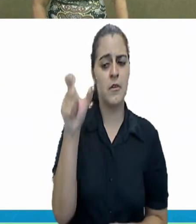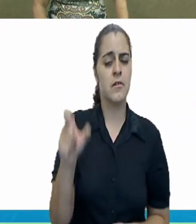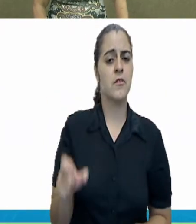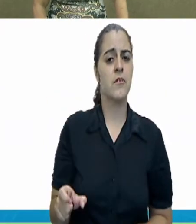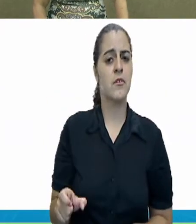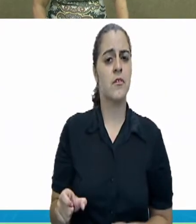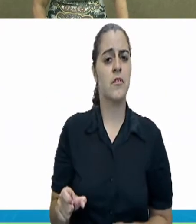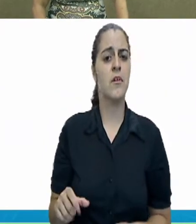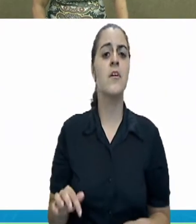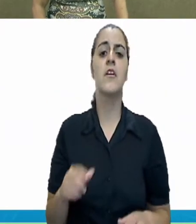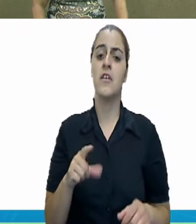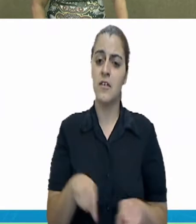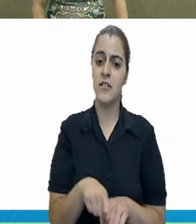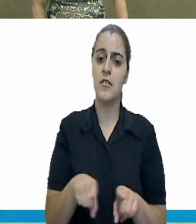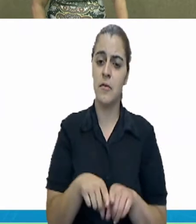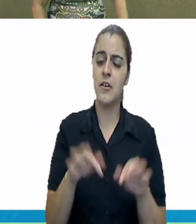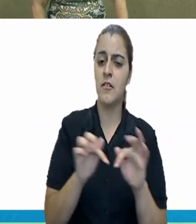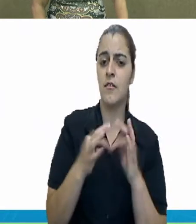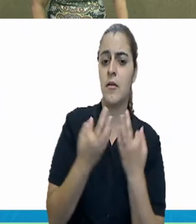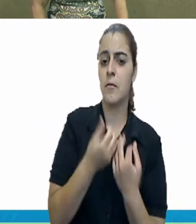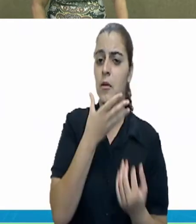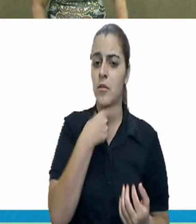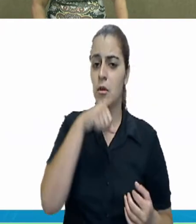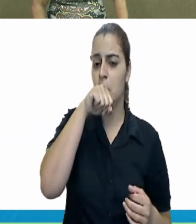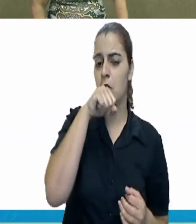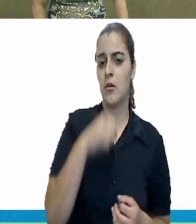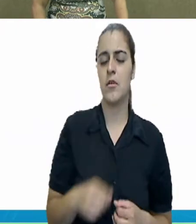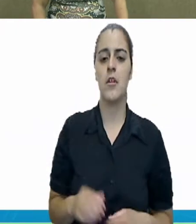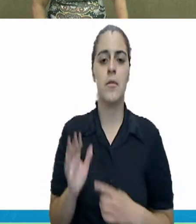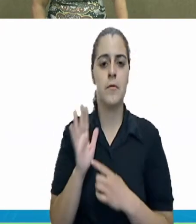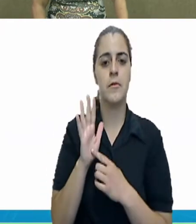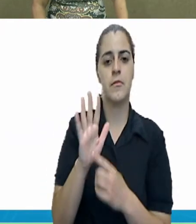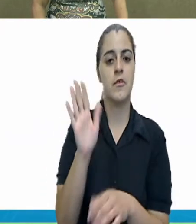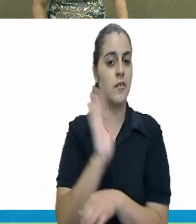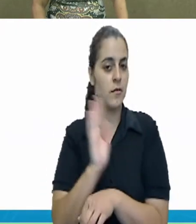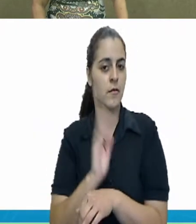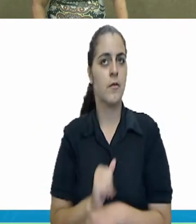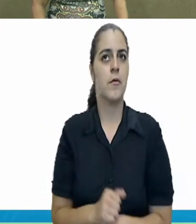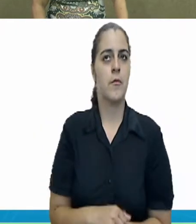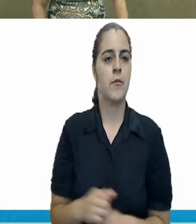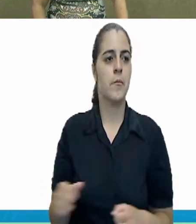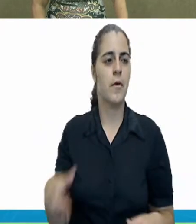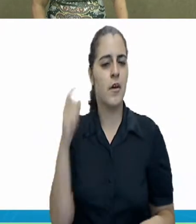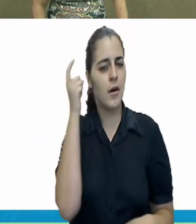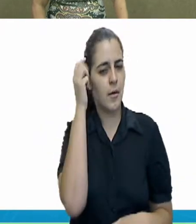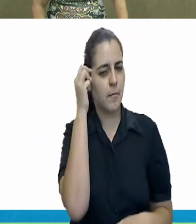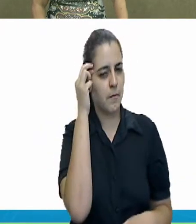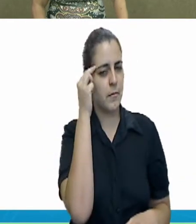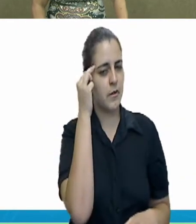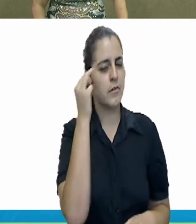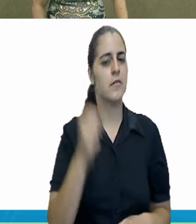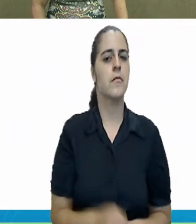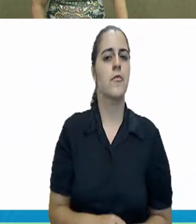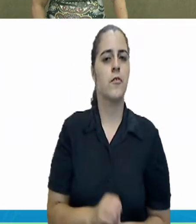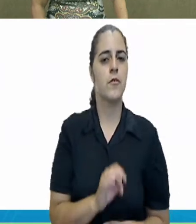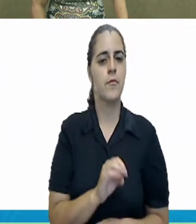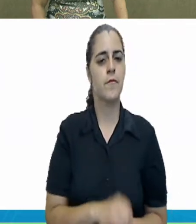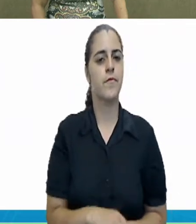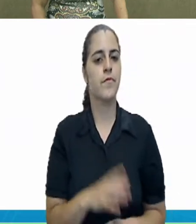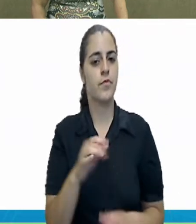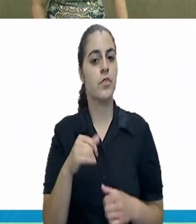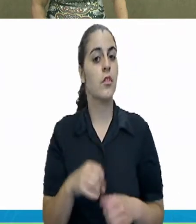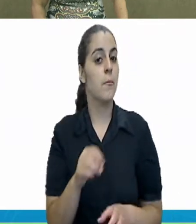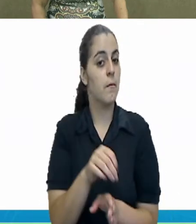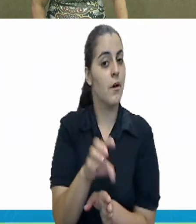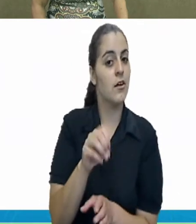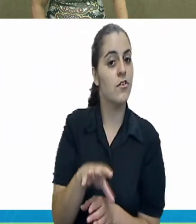e em seus pais. O filme mostra a equipe de comando da cabeça deles. Dica,